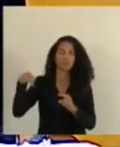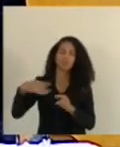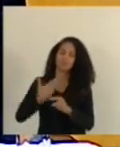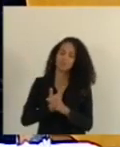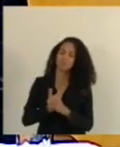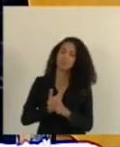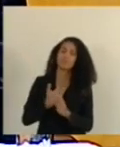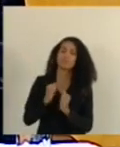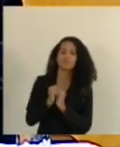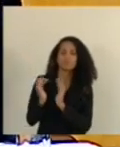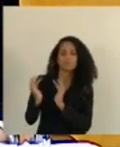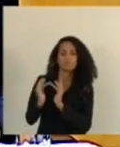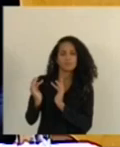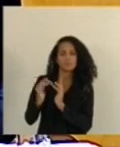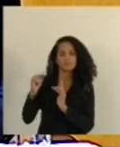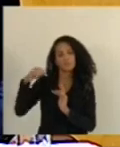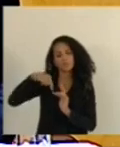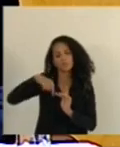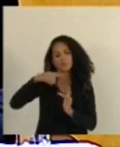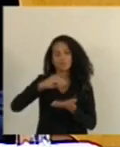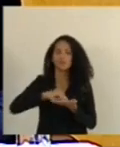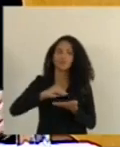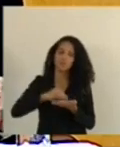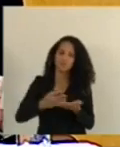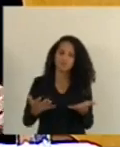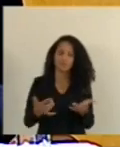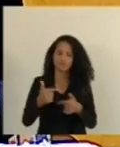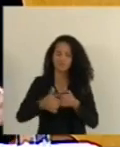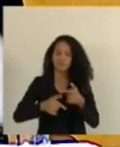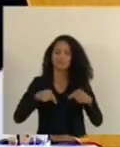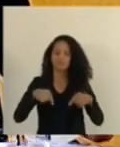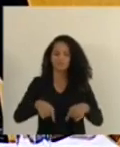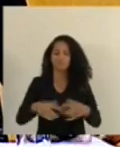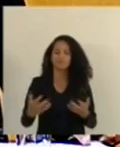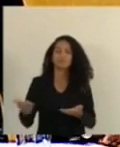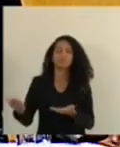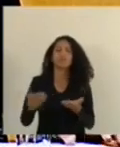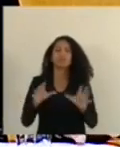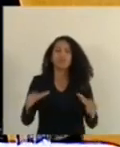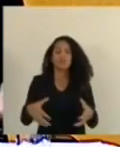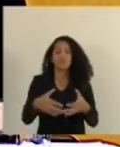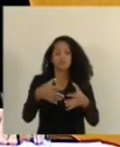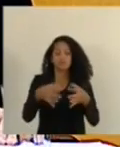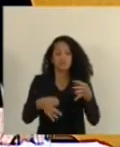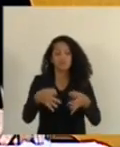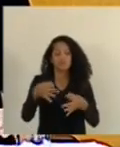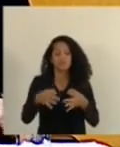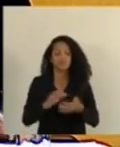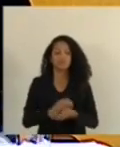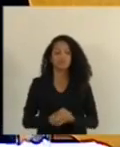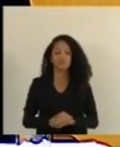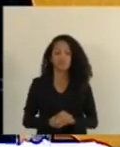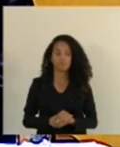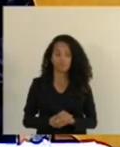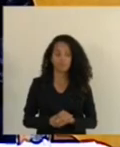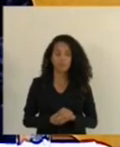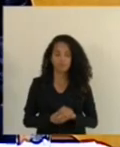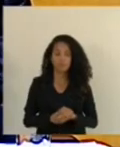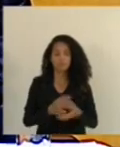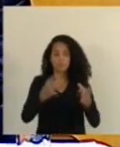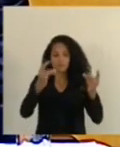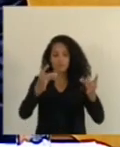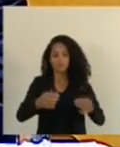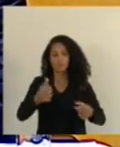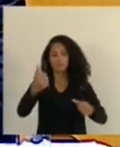amigo querido e que faz falta aqui nesse plenário. Então, convoco nesse momento a comissão de justiça para oferecer, parecer